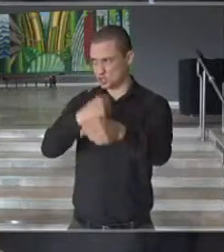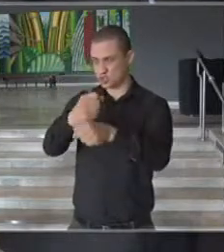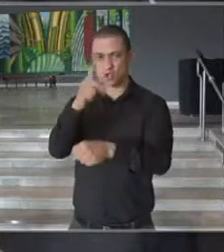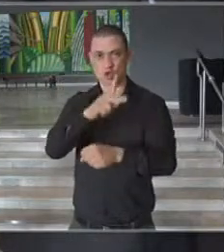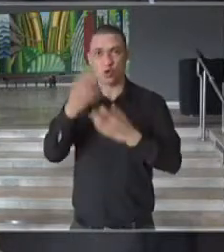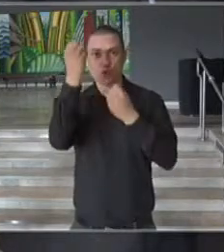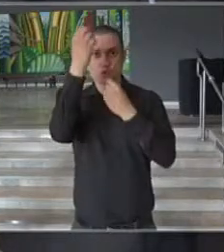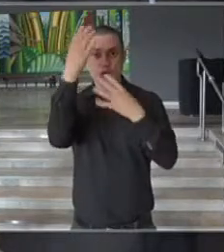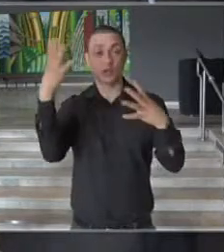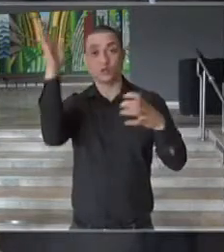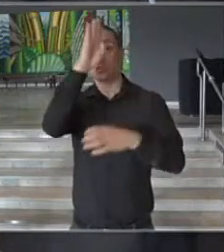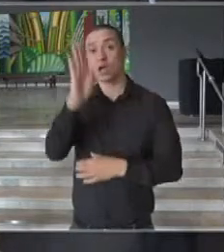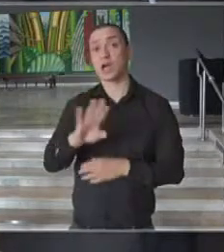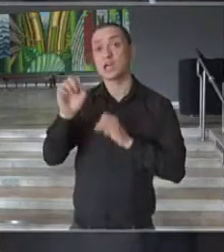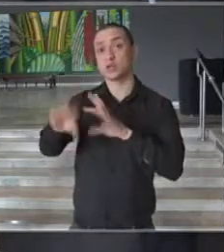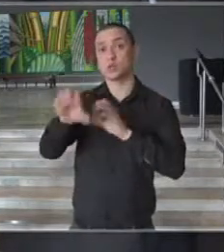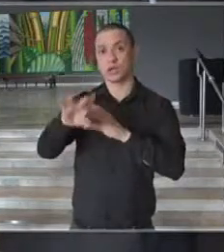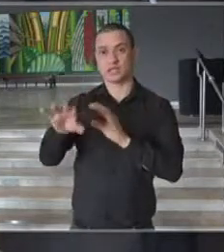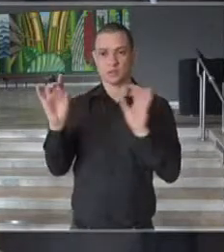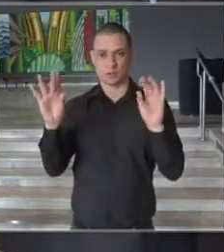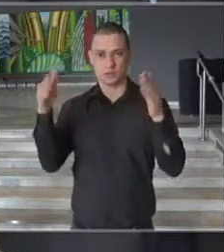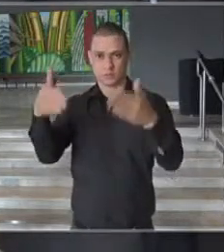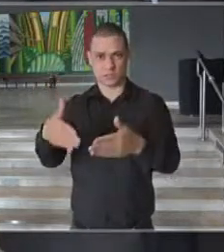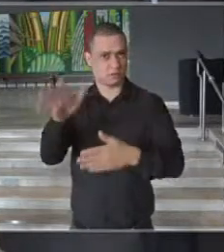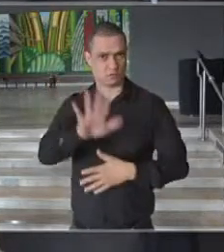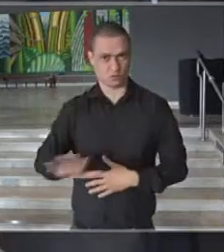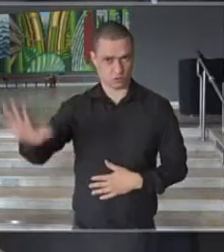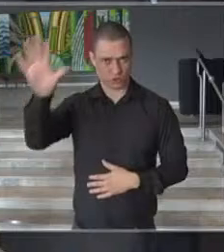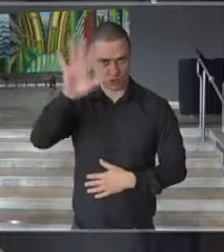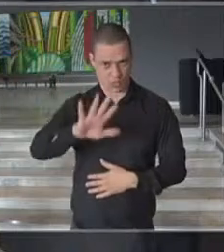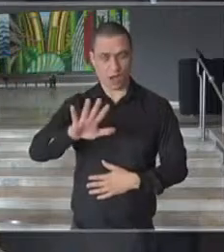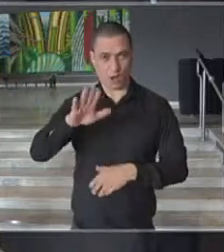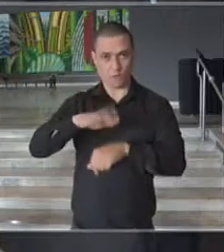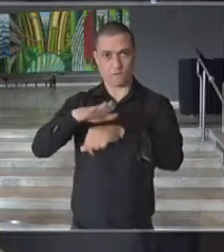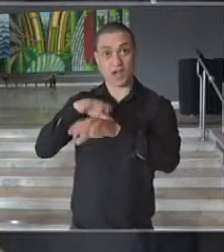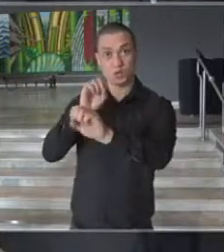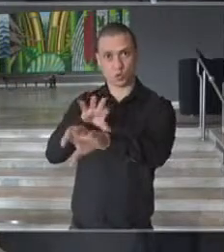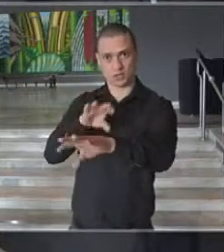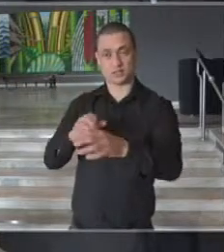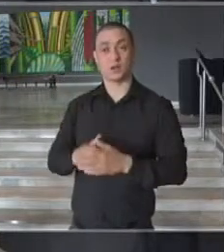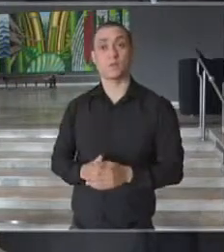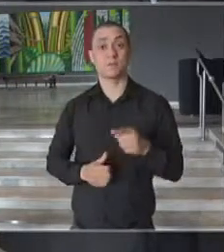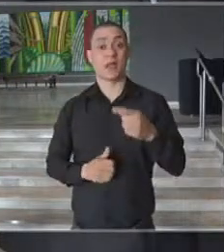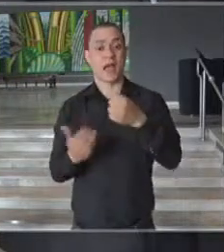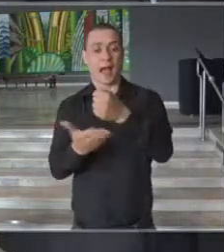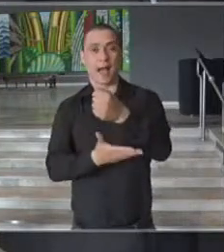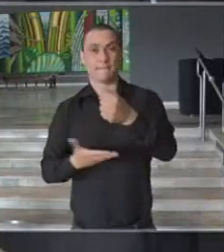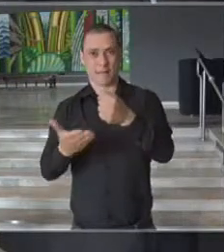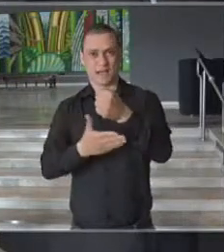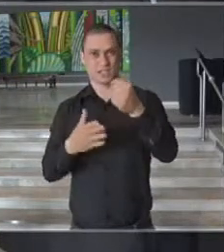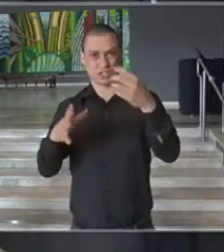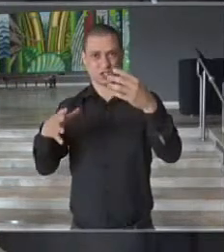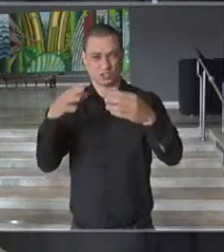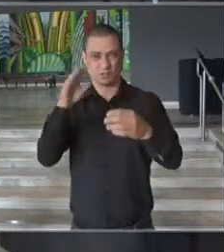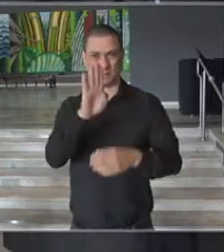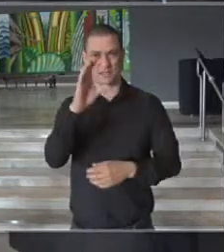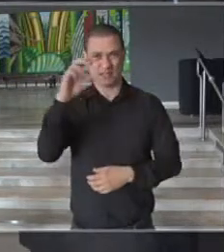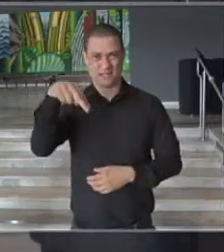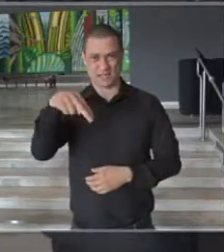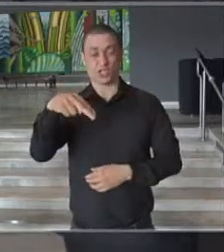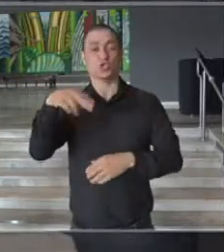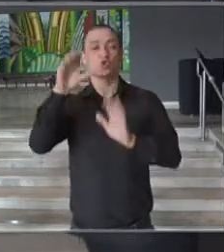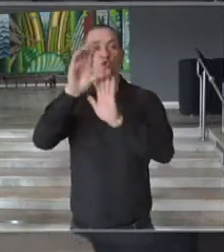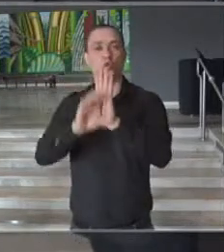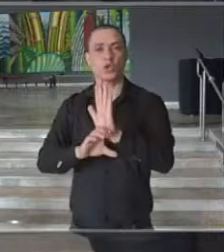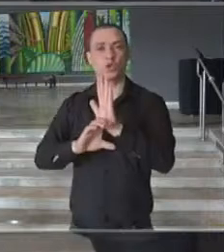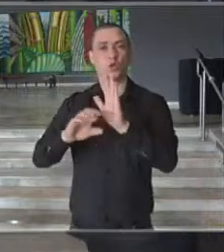de Educação, em metas específicas e, de forma geral, enraizado na educação. Na nossa Base Nacional Comum Curricular, tem uma competência